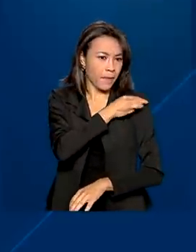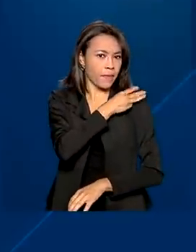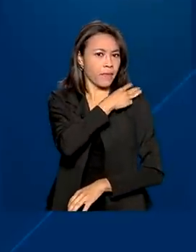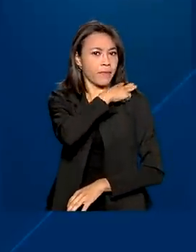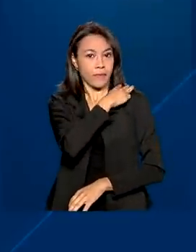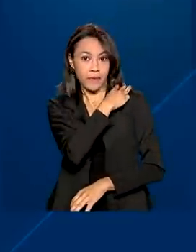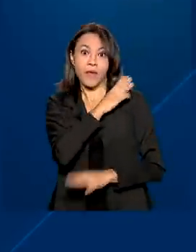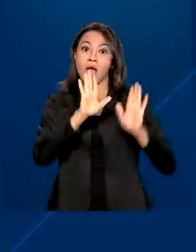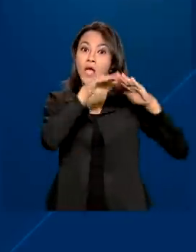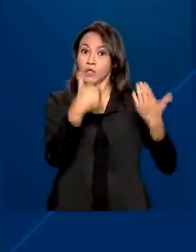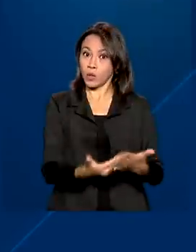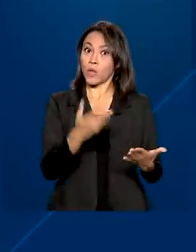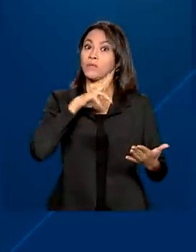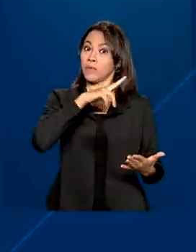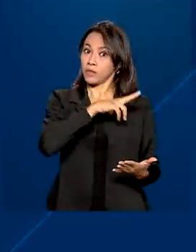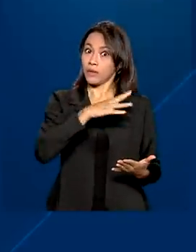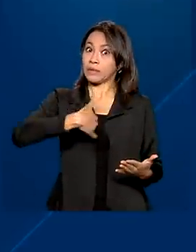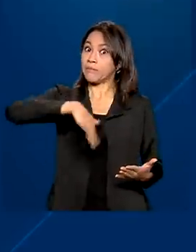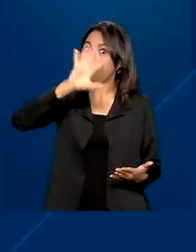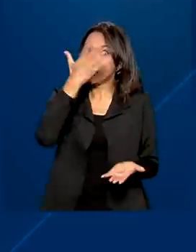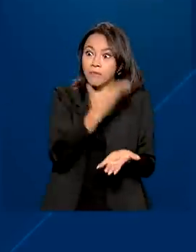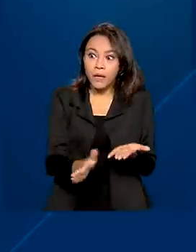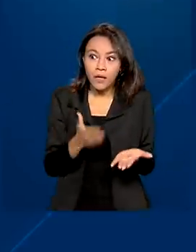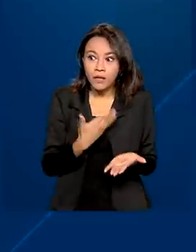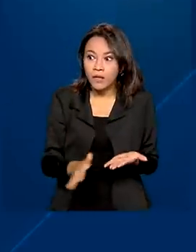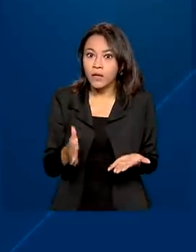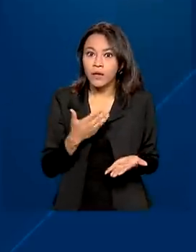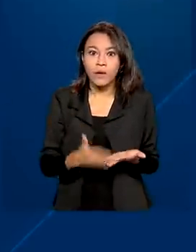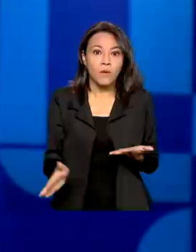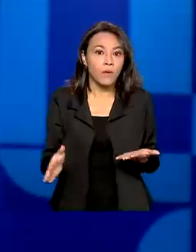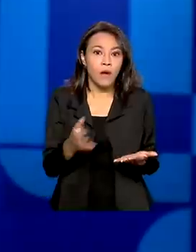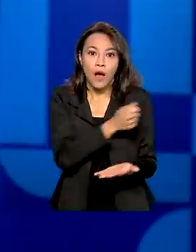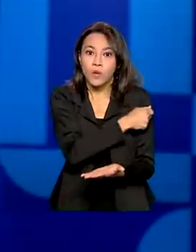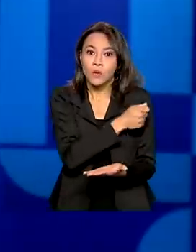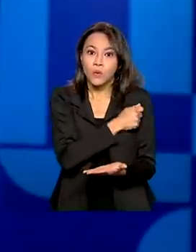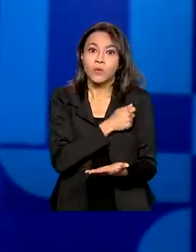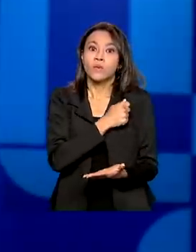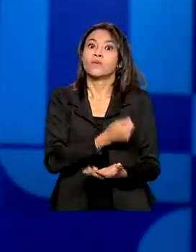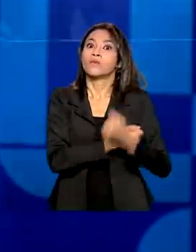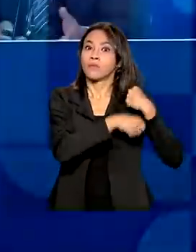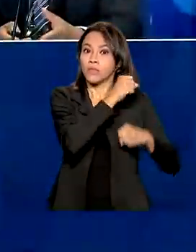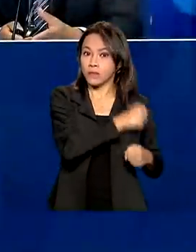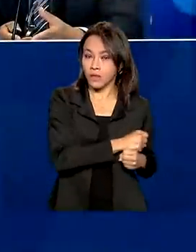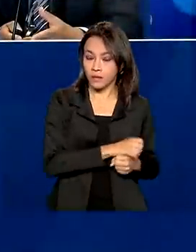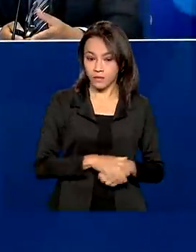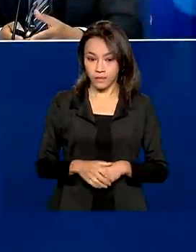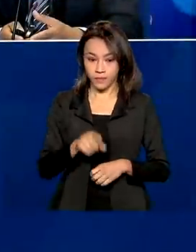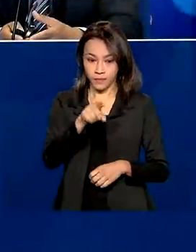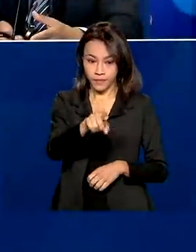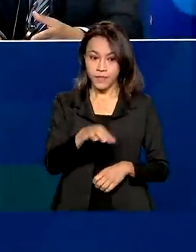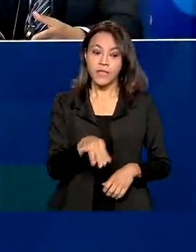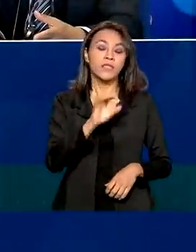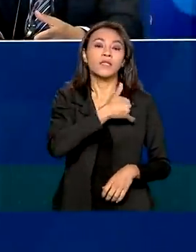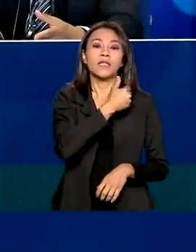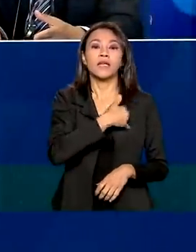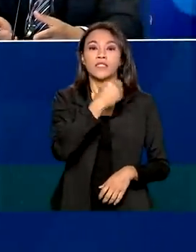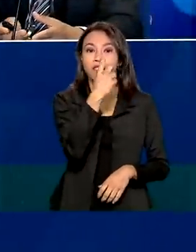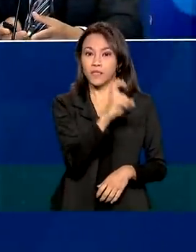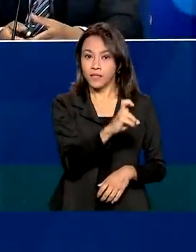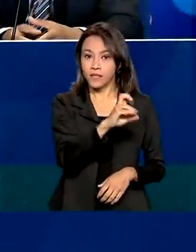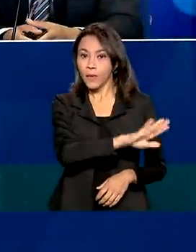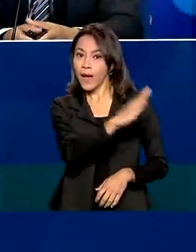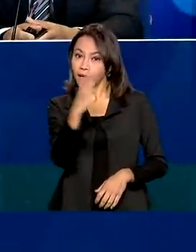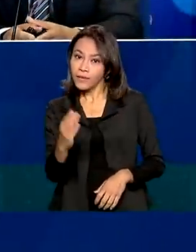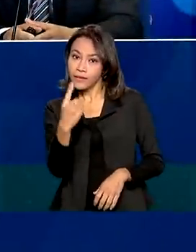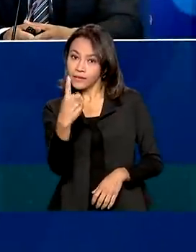particulares foram as que mais perderam alunos em 2021. Nós chegamos aqui a uma população de 5 a 17 anos fora